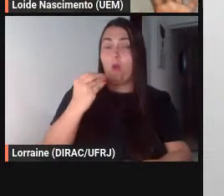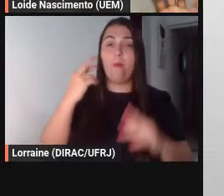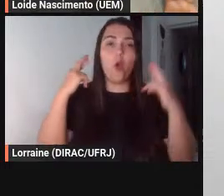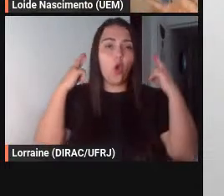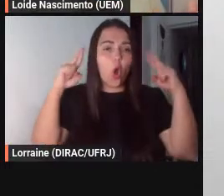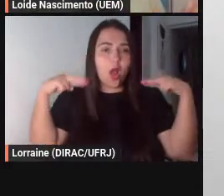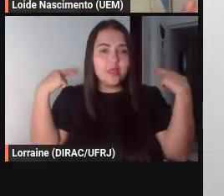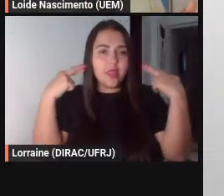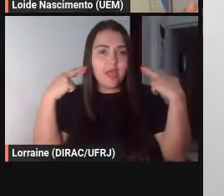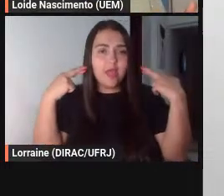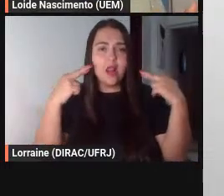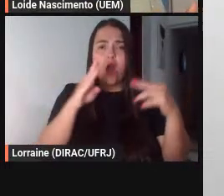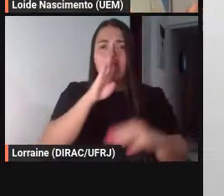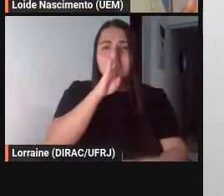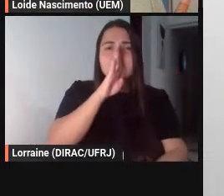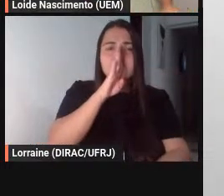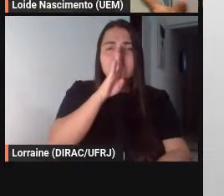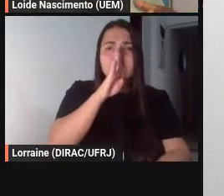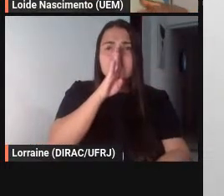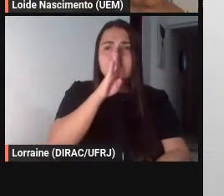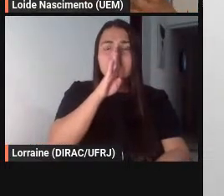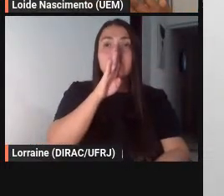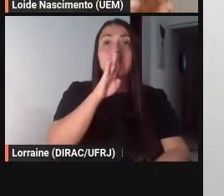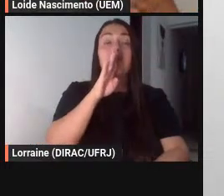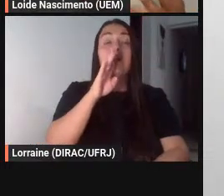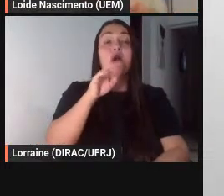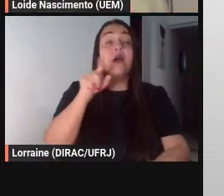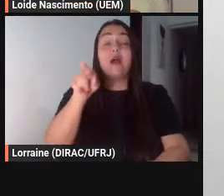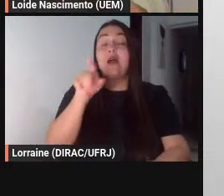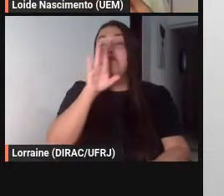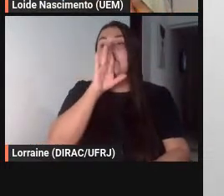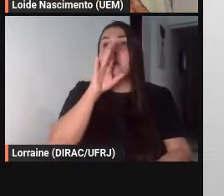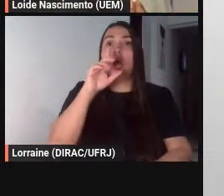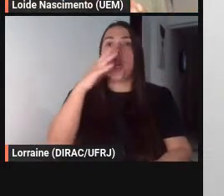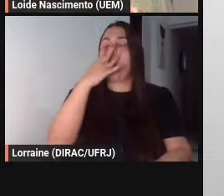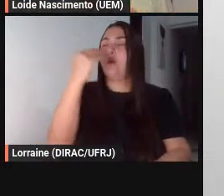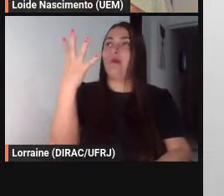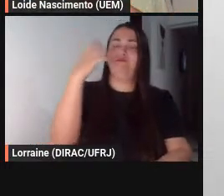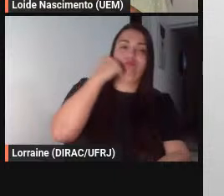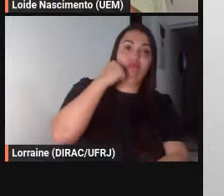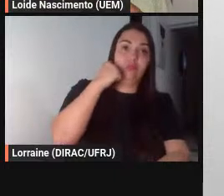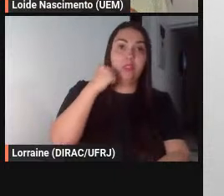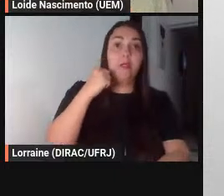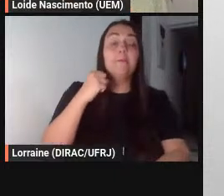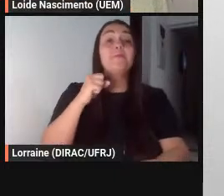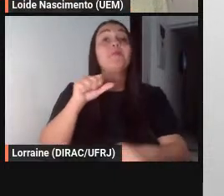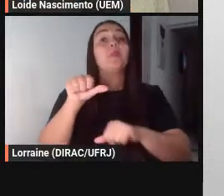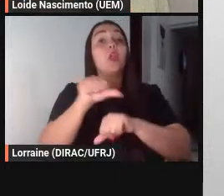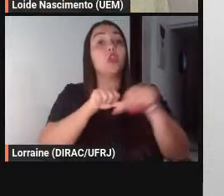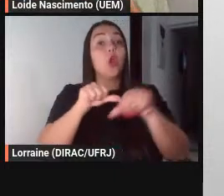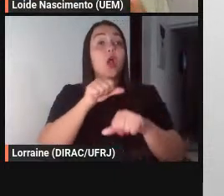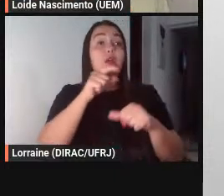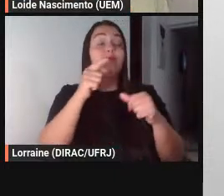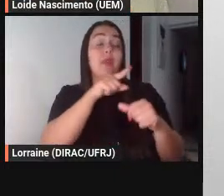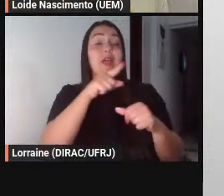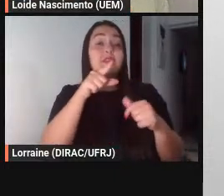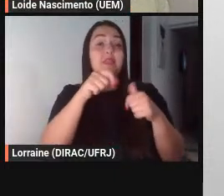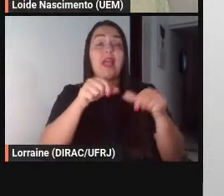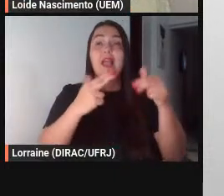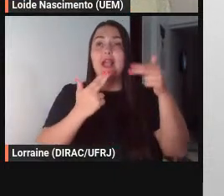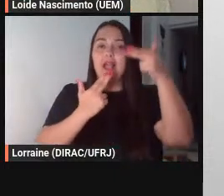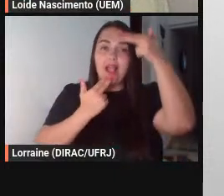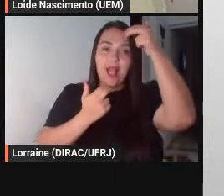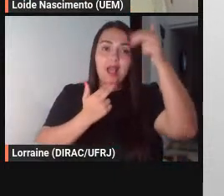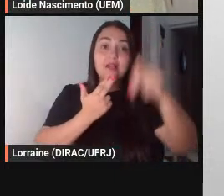ingênuo e é devorado pelo lobo já em A Cabra o Cabrito e o Lobo o Cabritinho é esperto e por sua